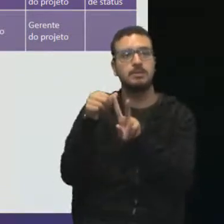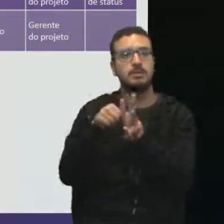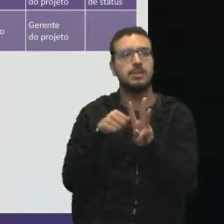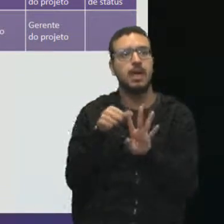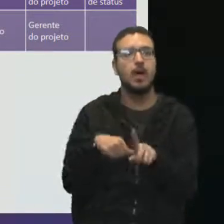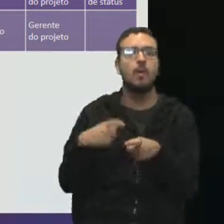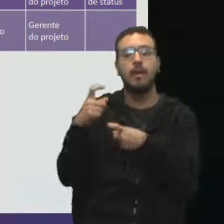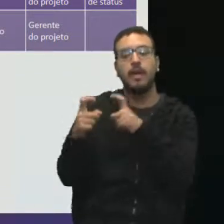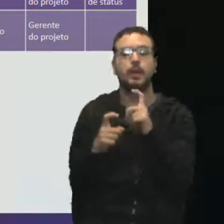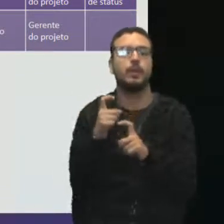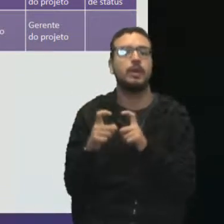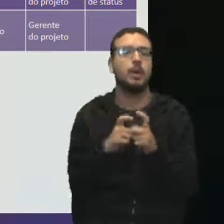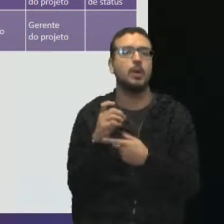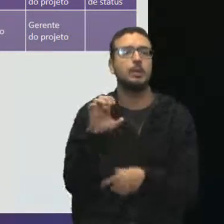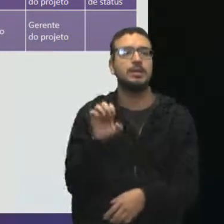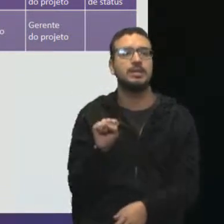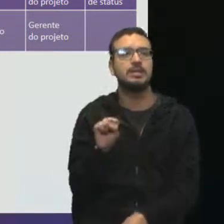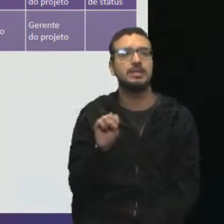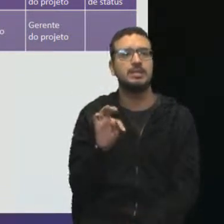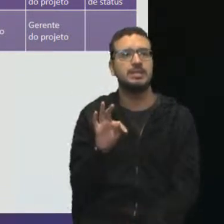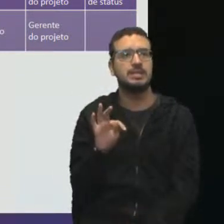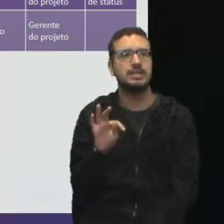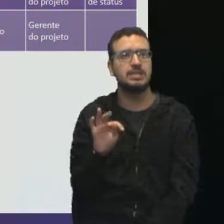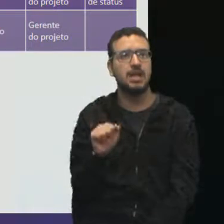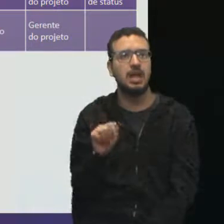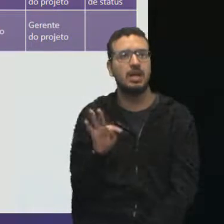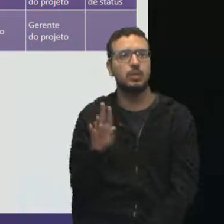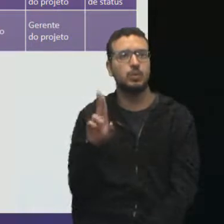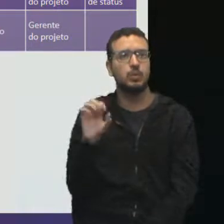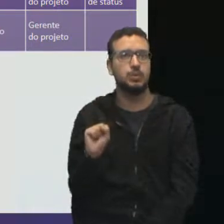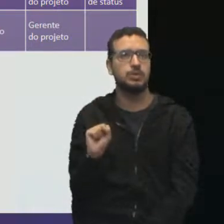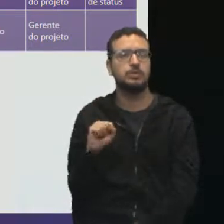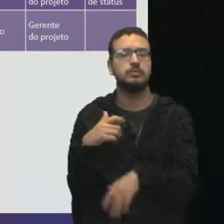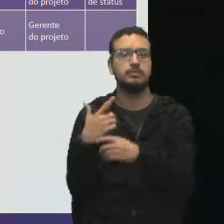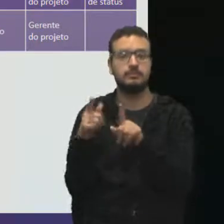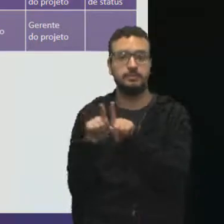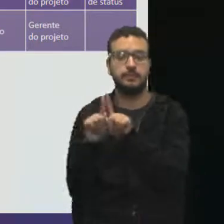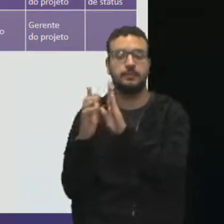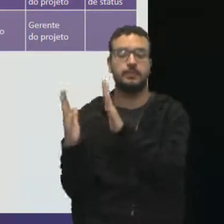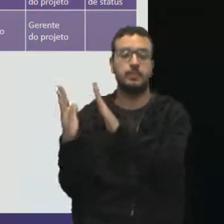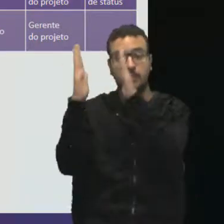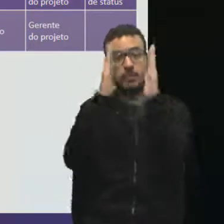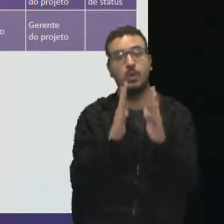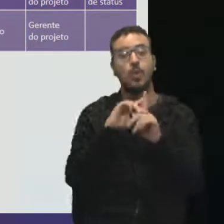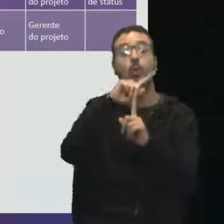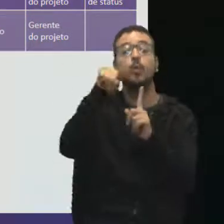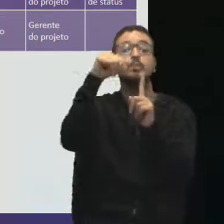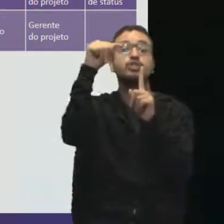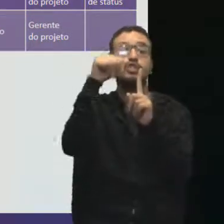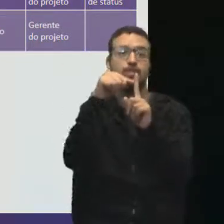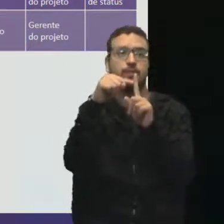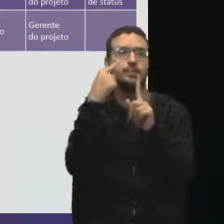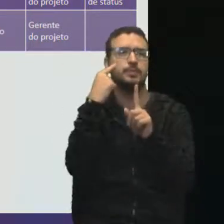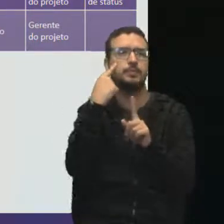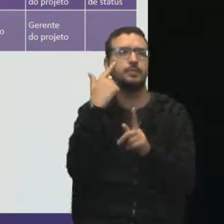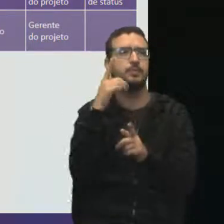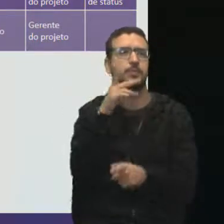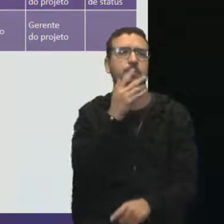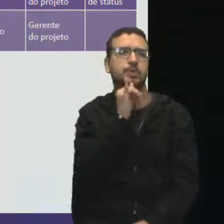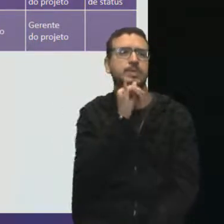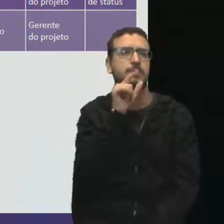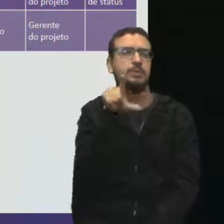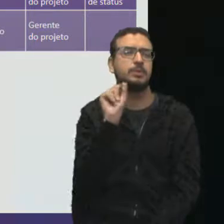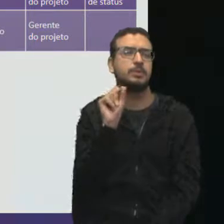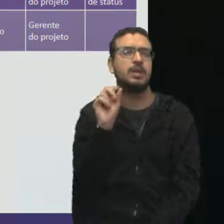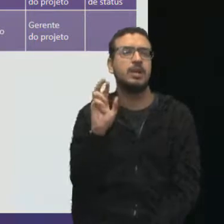status. Toda comunicação tem que ter um objetivo. Vamos pegar um guia aqui? Vamos pegar a nossa